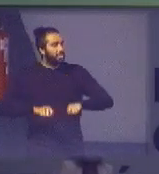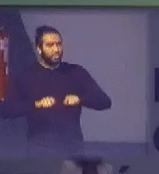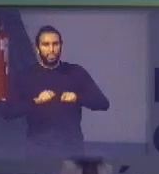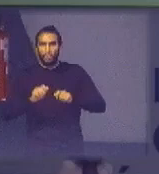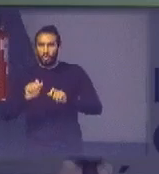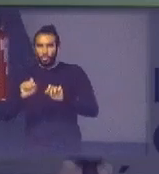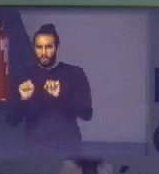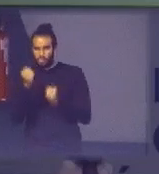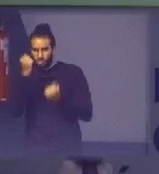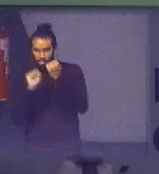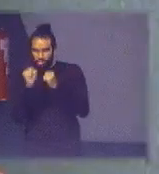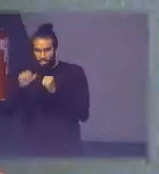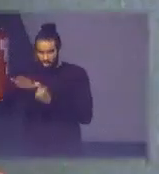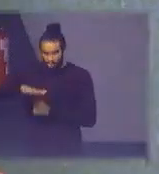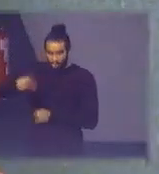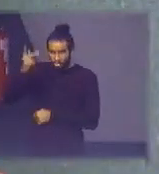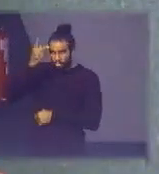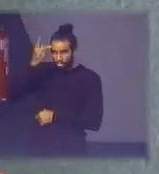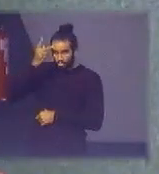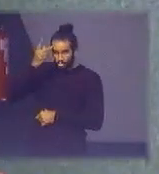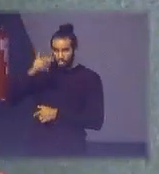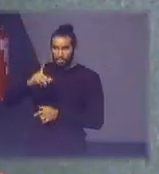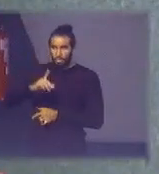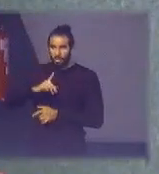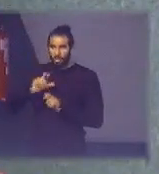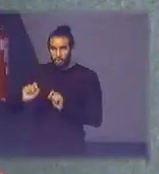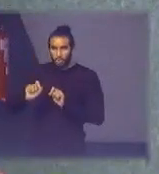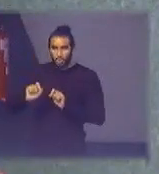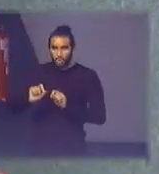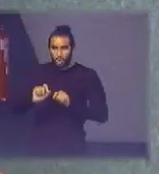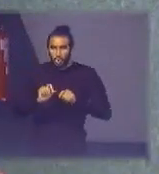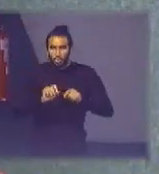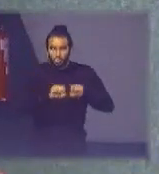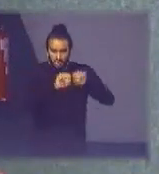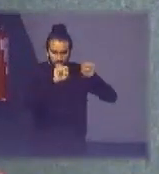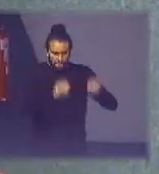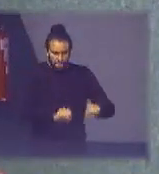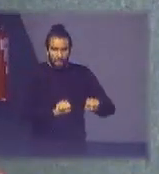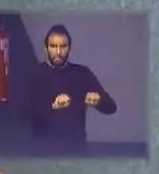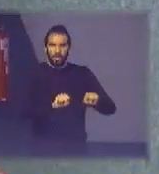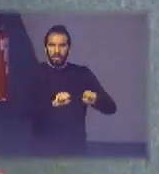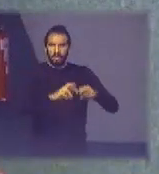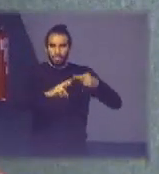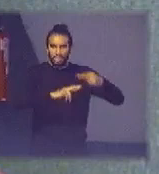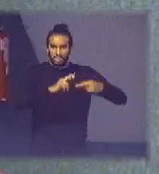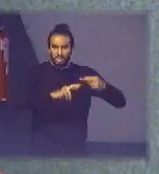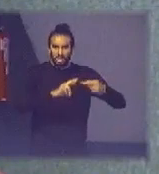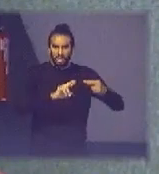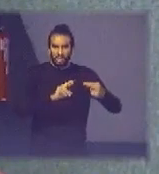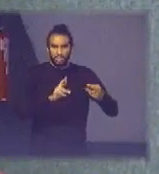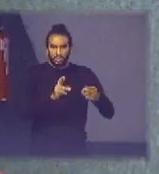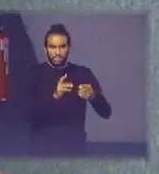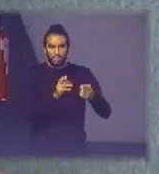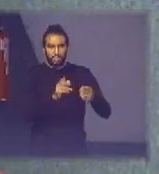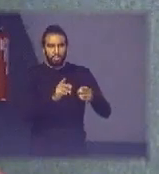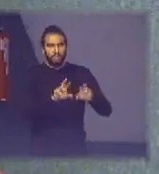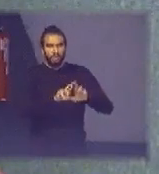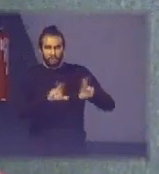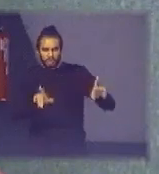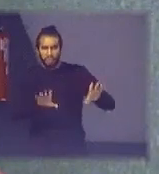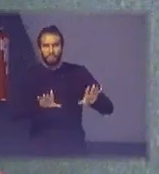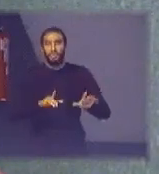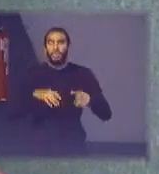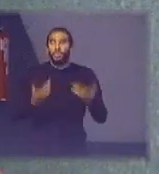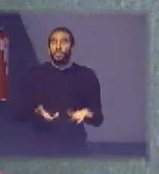estabelecidos no estado a terem um sistema de logística reversa com isso apressou a